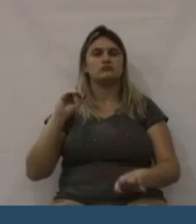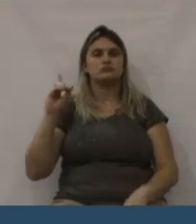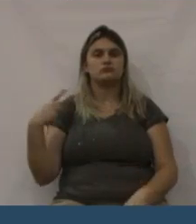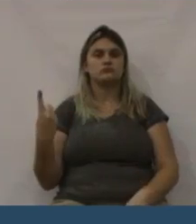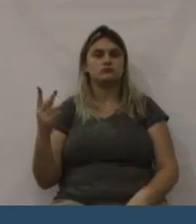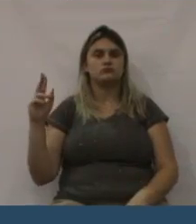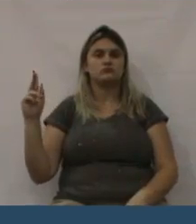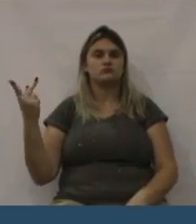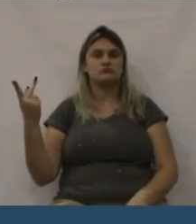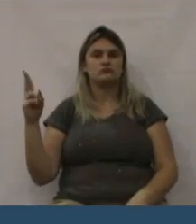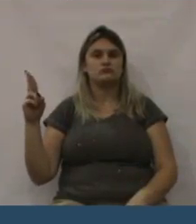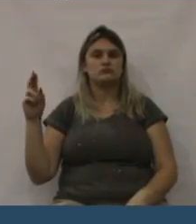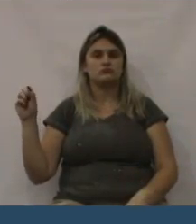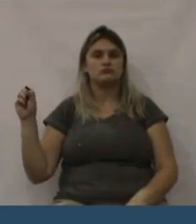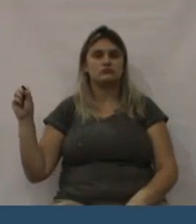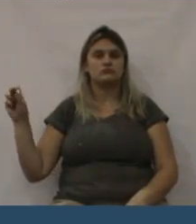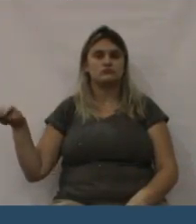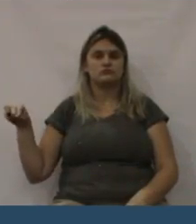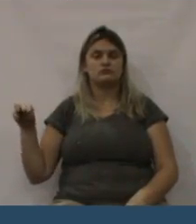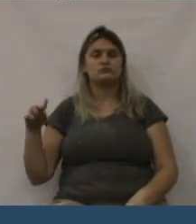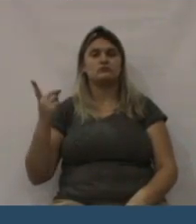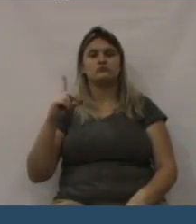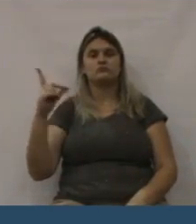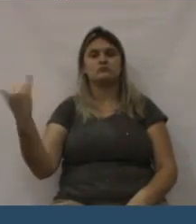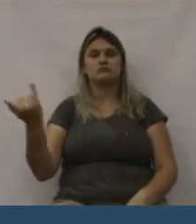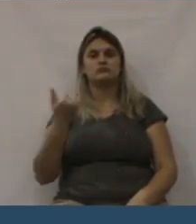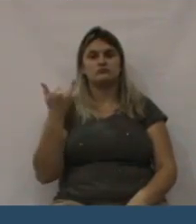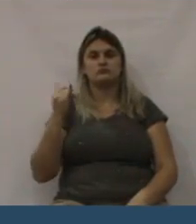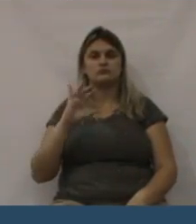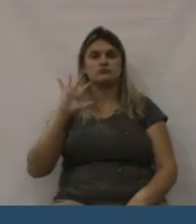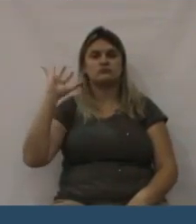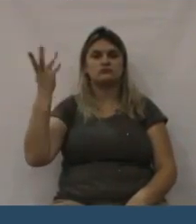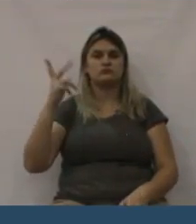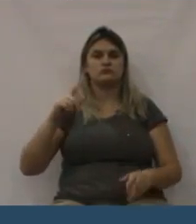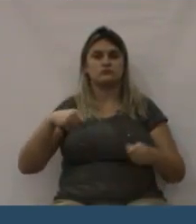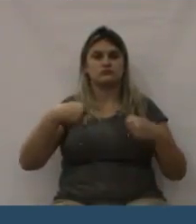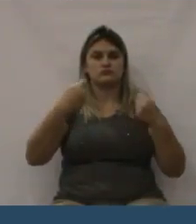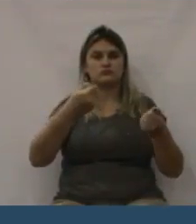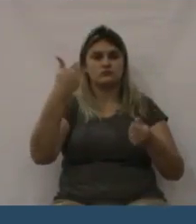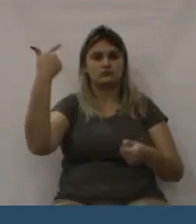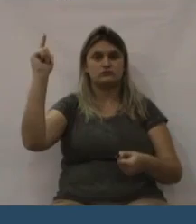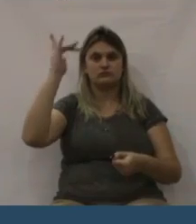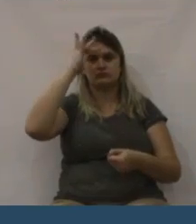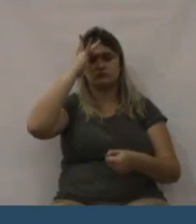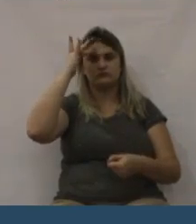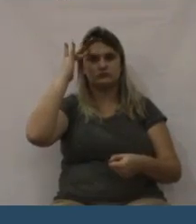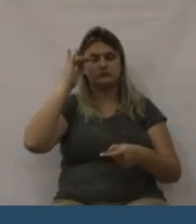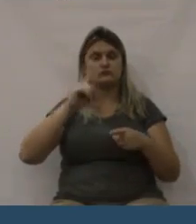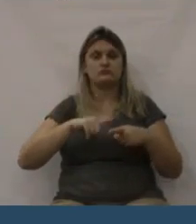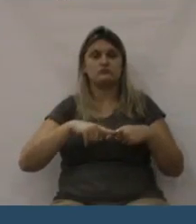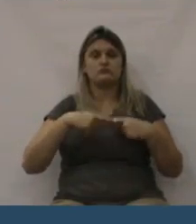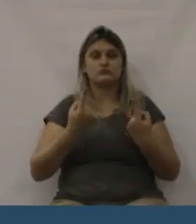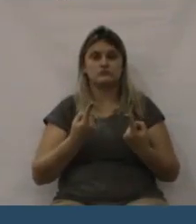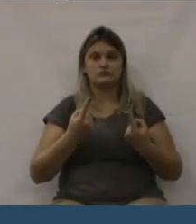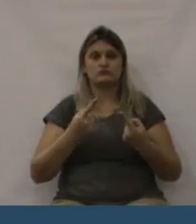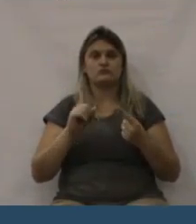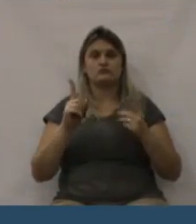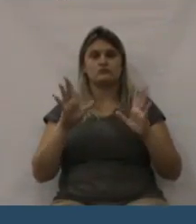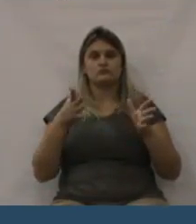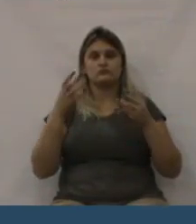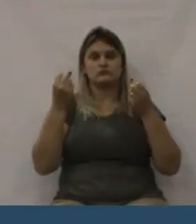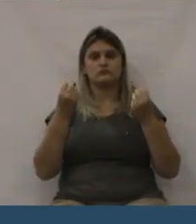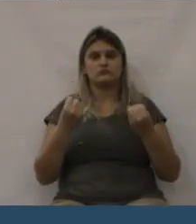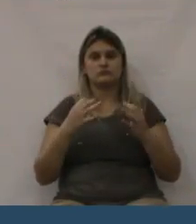idosos, é um trabalho de toda a diretoria, eu fiz esse pedido, várias reuniões e ano